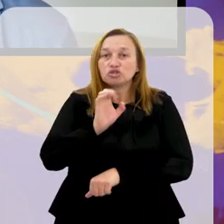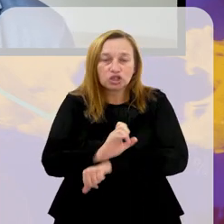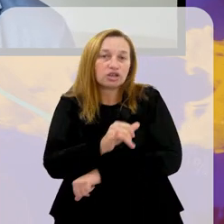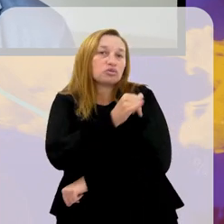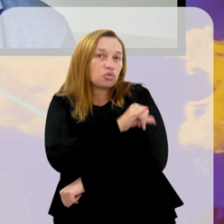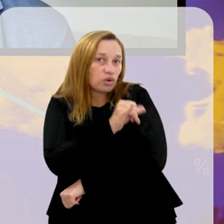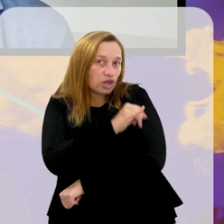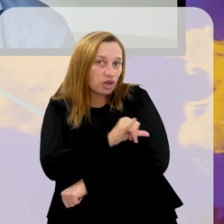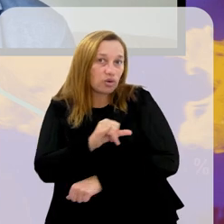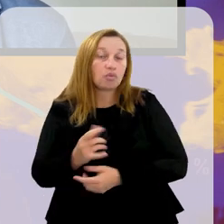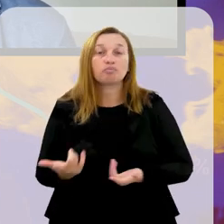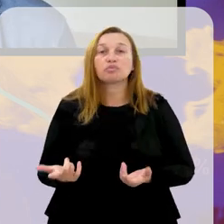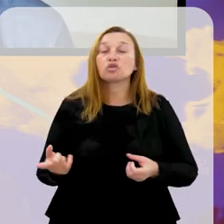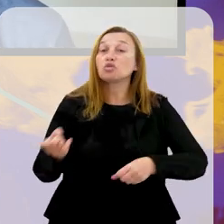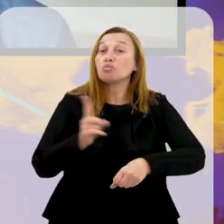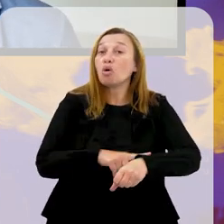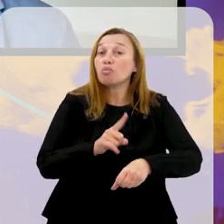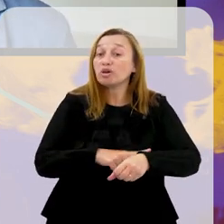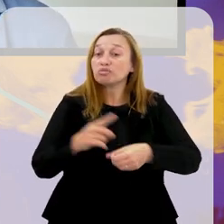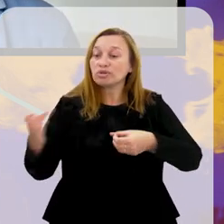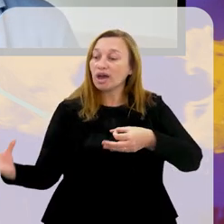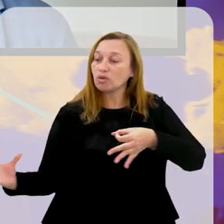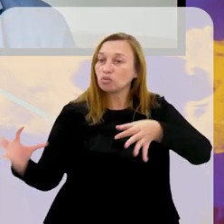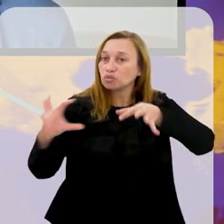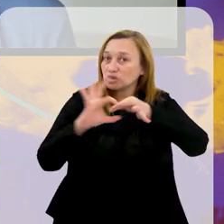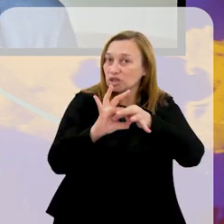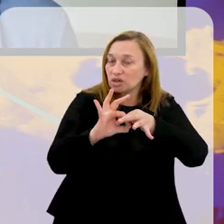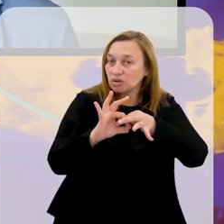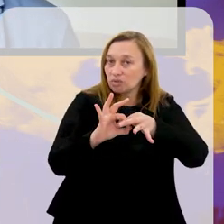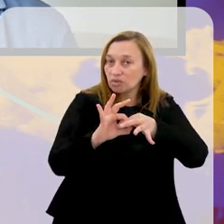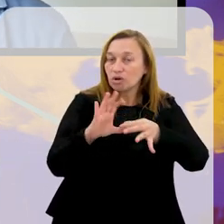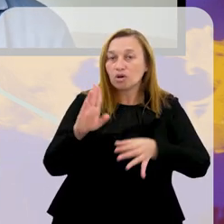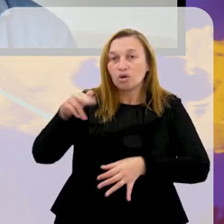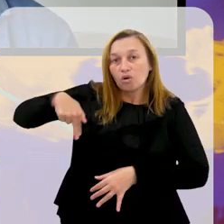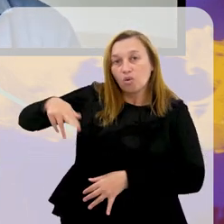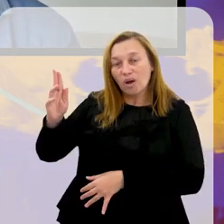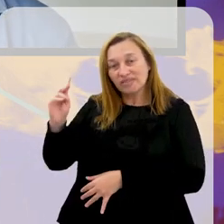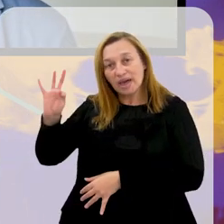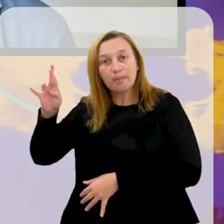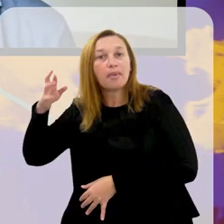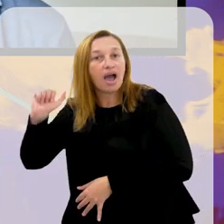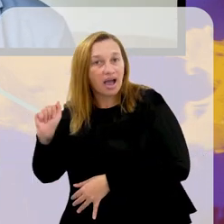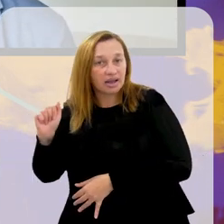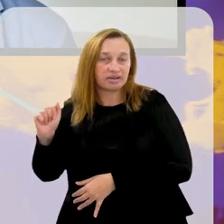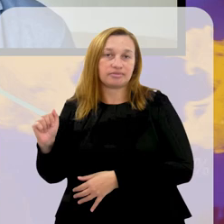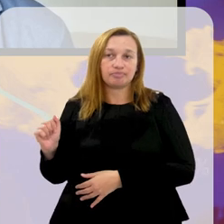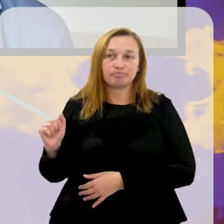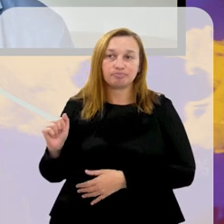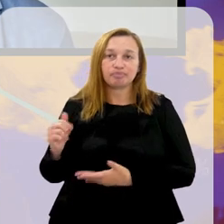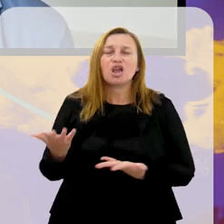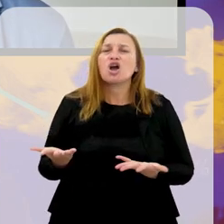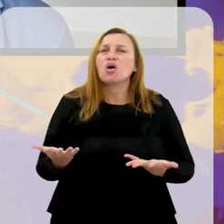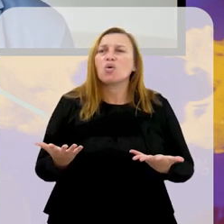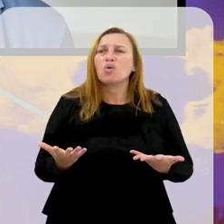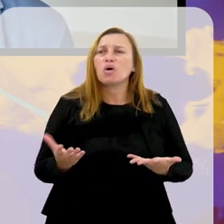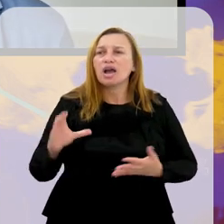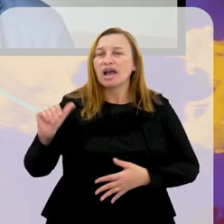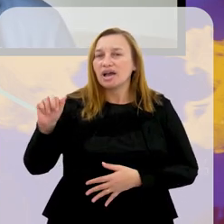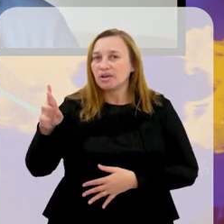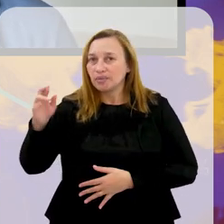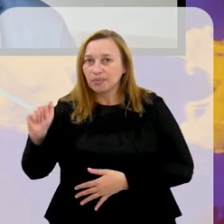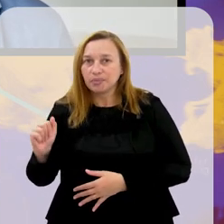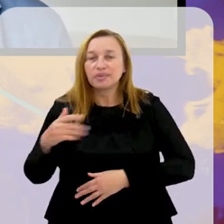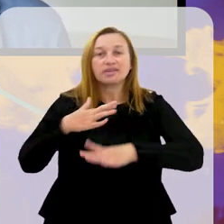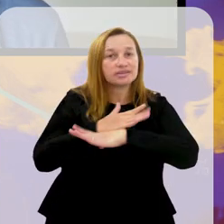a fusão do estado do Rio com a Barabalha. Mas o glamouroso é o campeonato carioca, aquela coisa do... Carioca é só o que